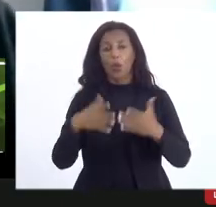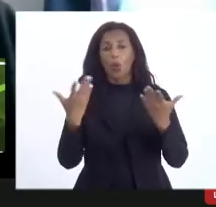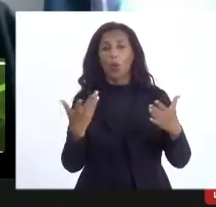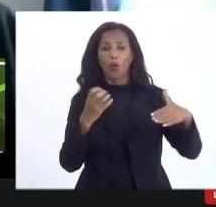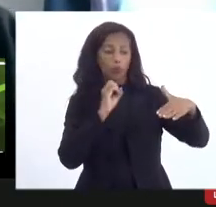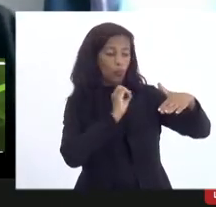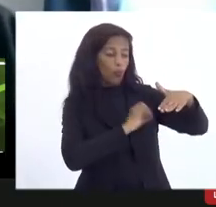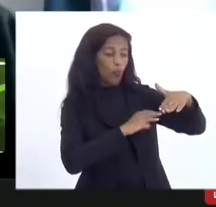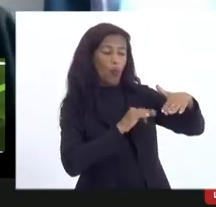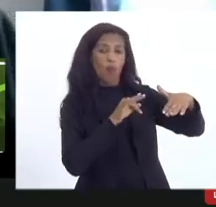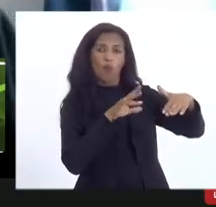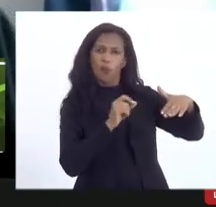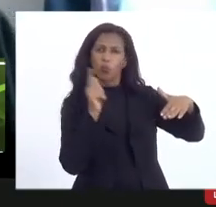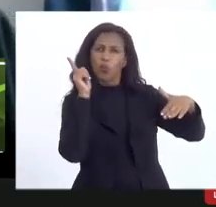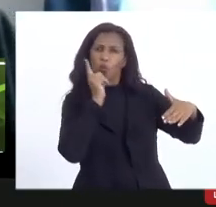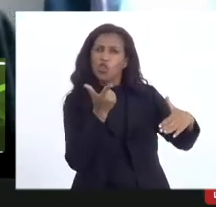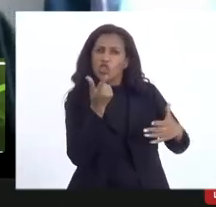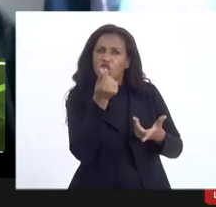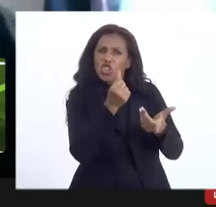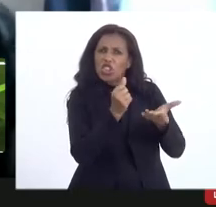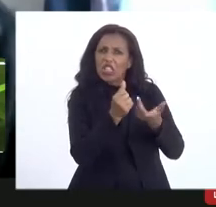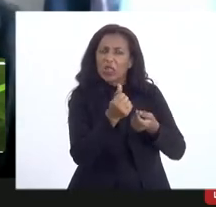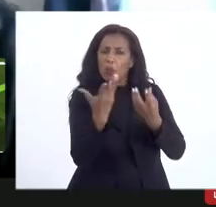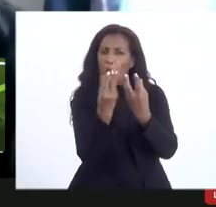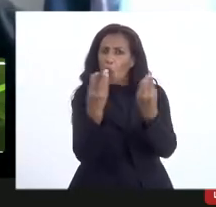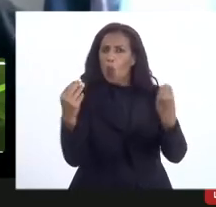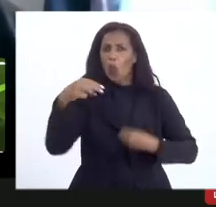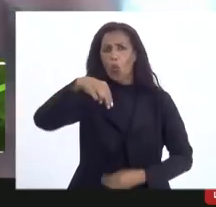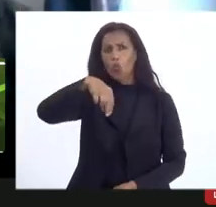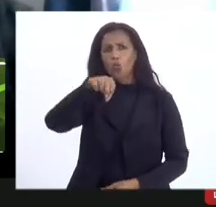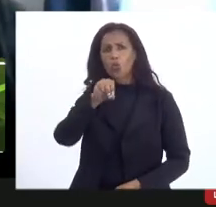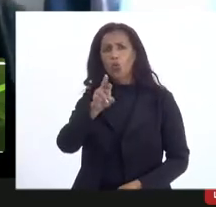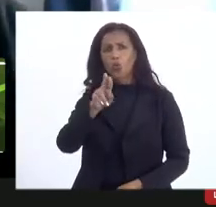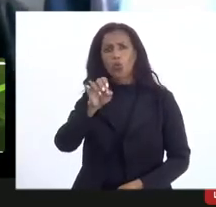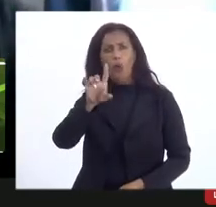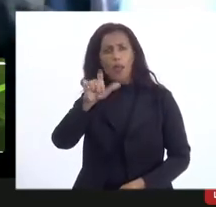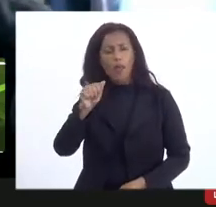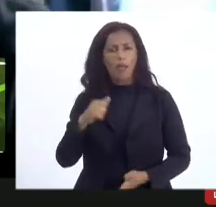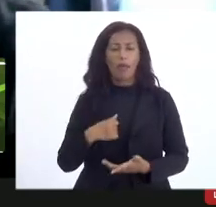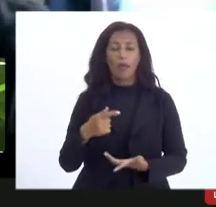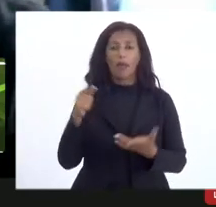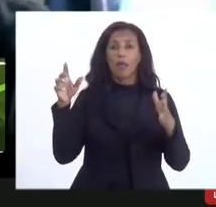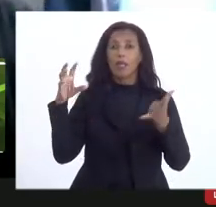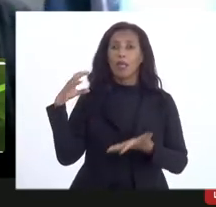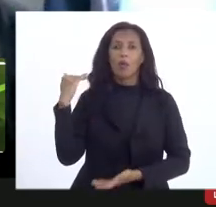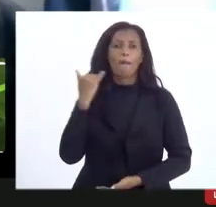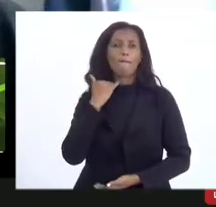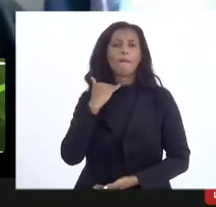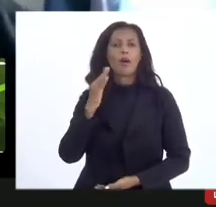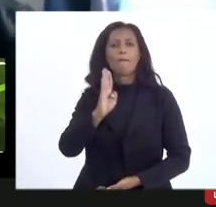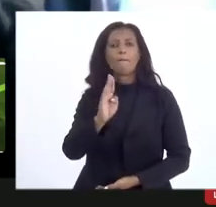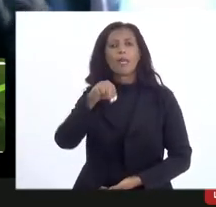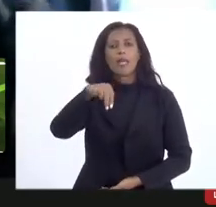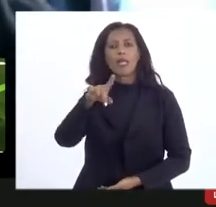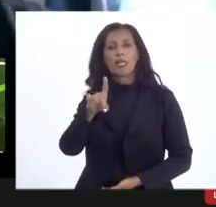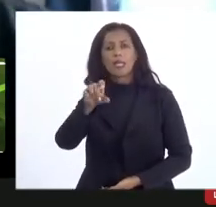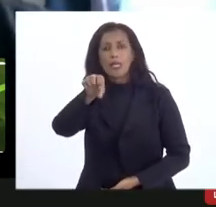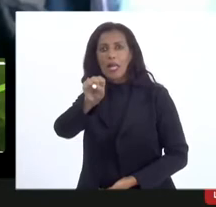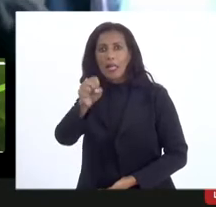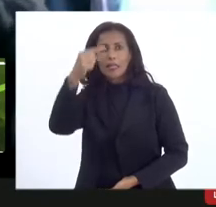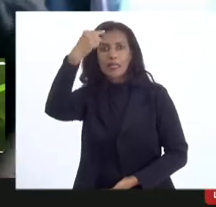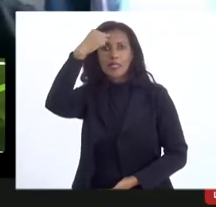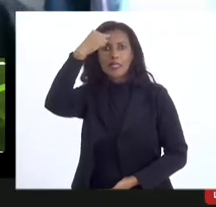Amazônia a gente conseguiu muito dinheiro da Noruega e o BNDES na hora de descentralizar a gente estava pensando nos